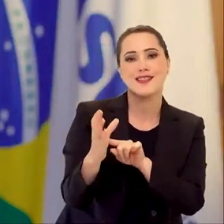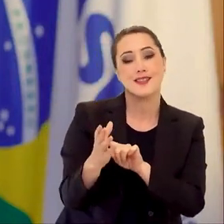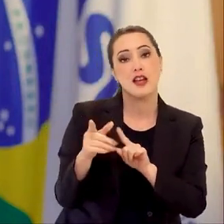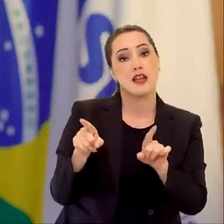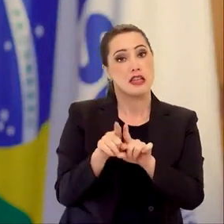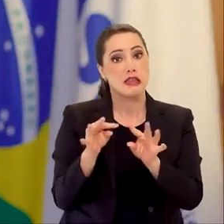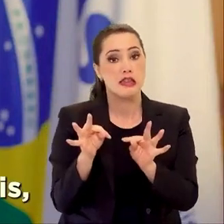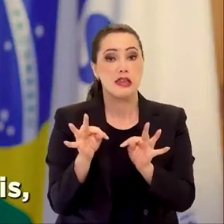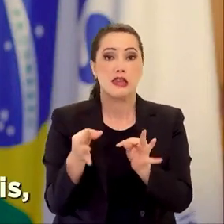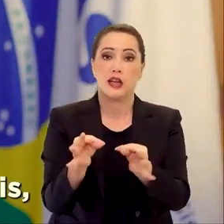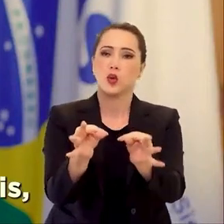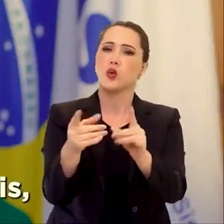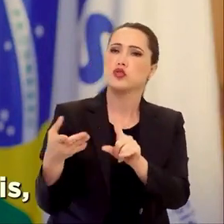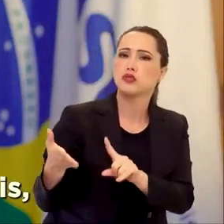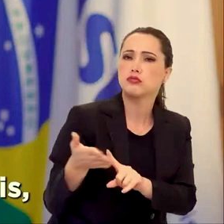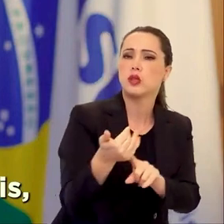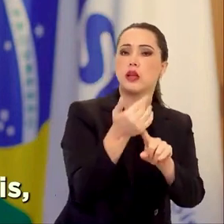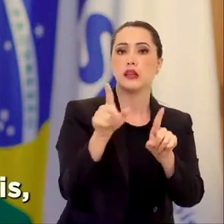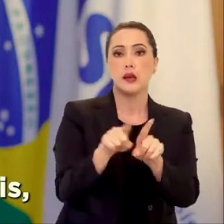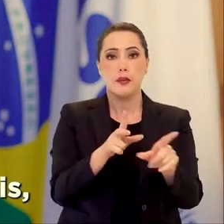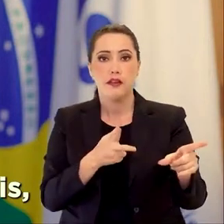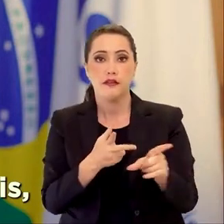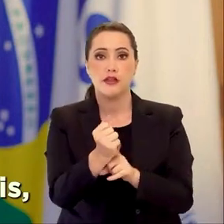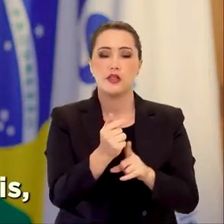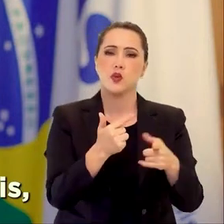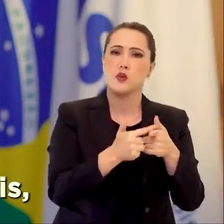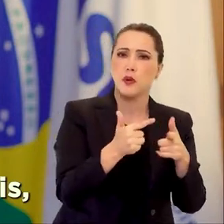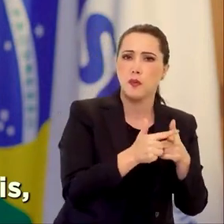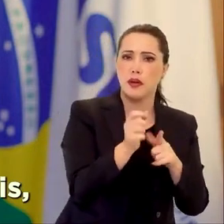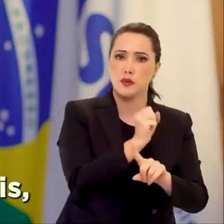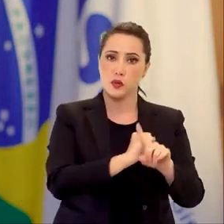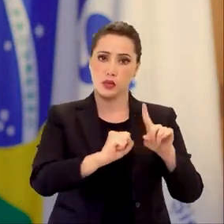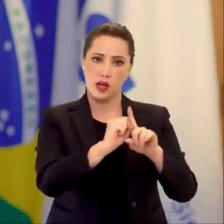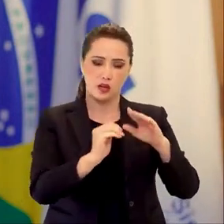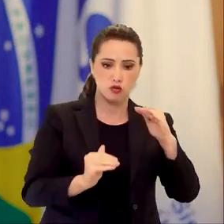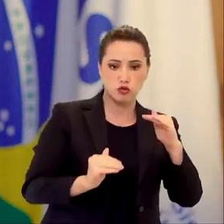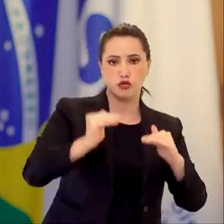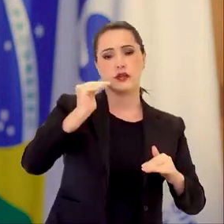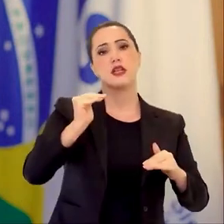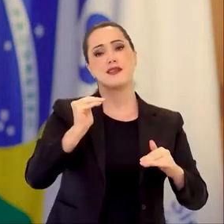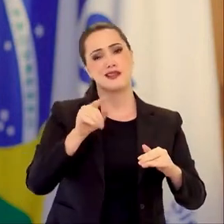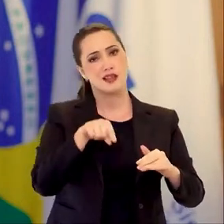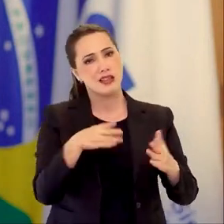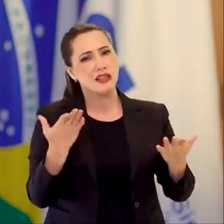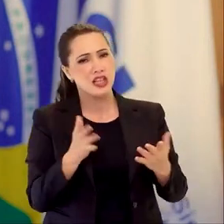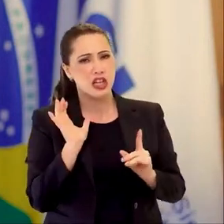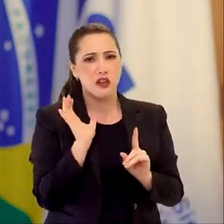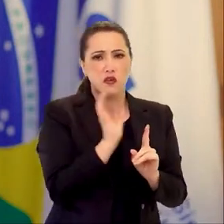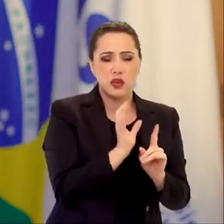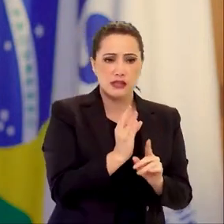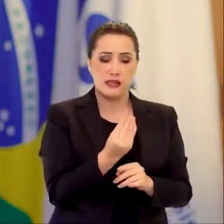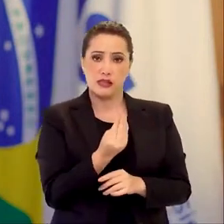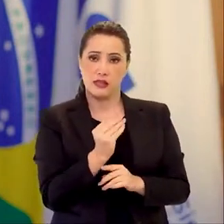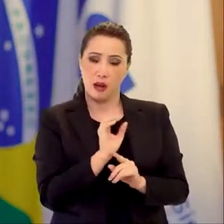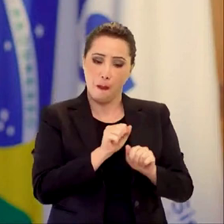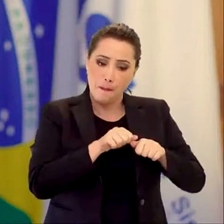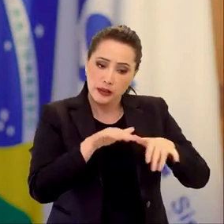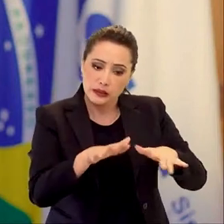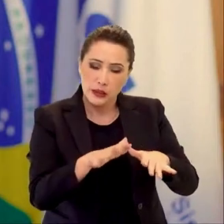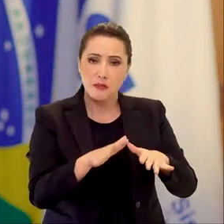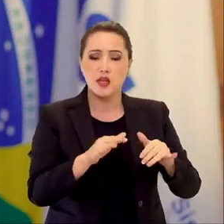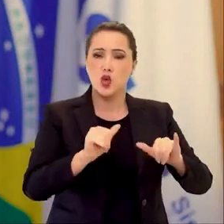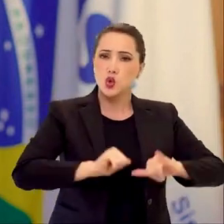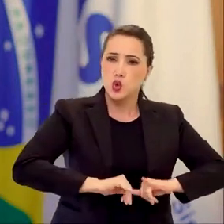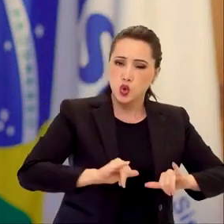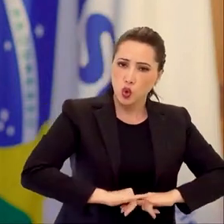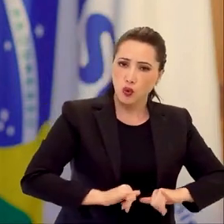tecnológica. E de superarmos as desigualdades sociais, que fazem com que a pandemia atinja